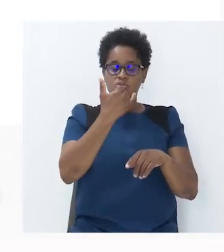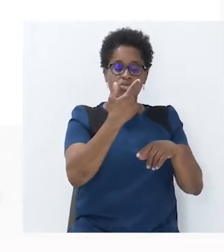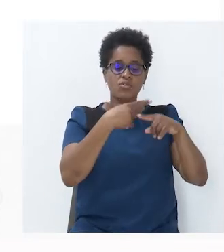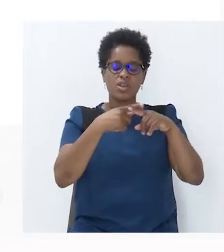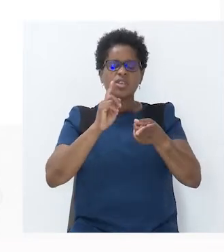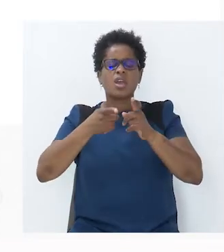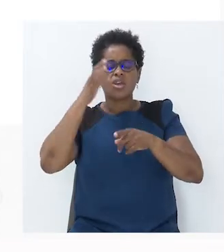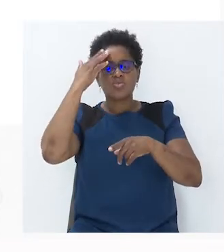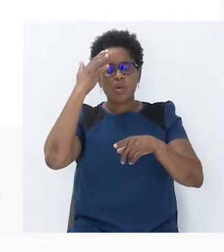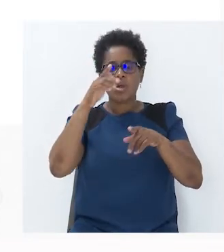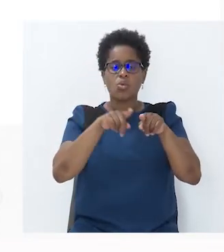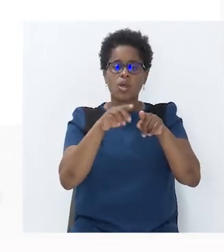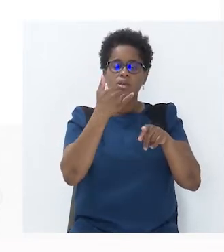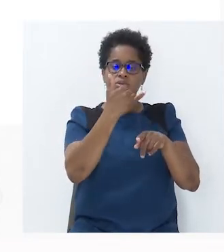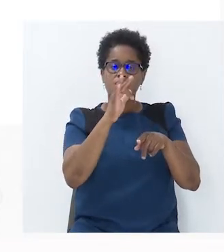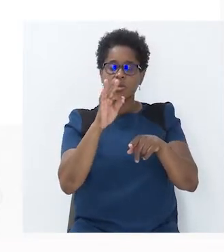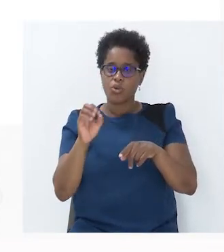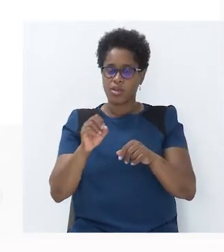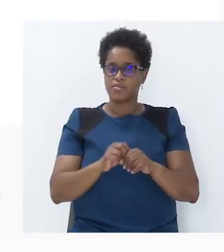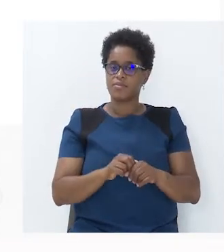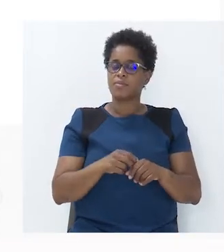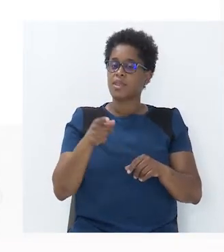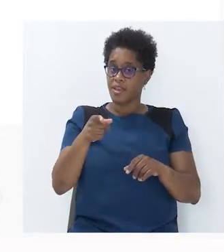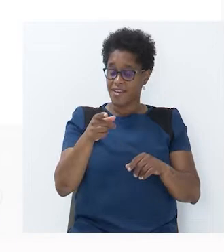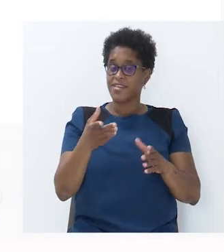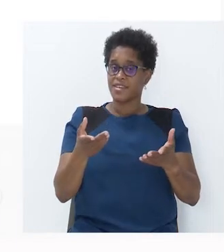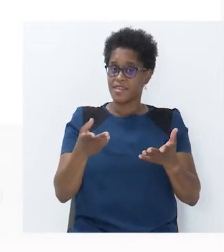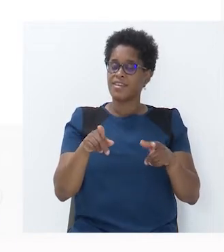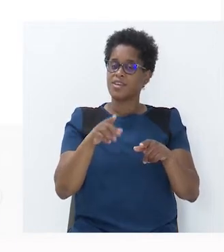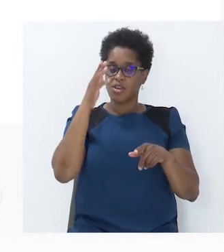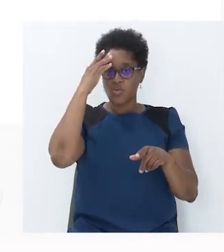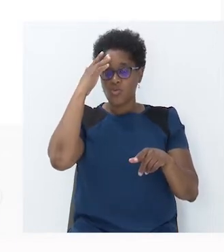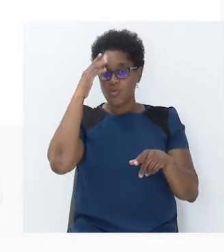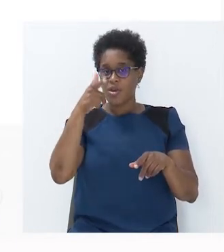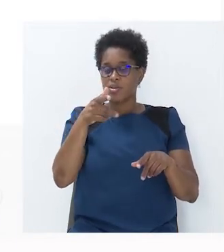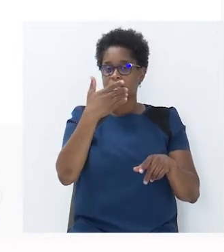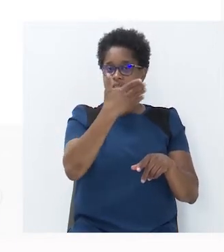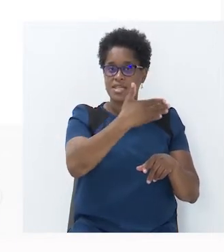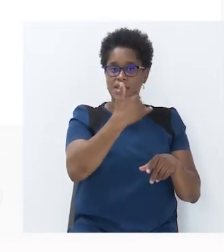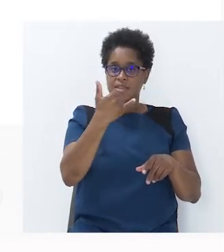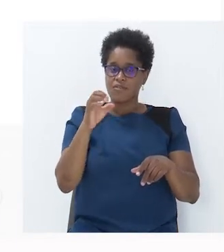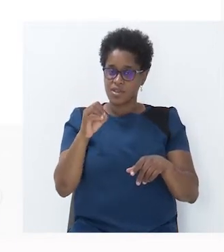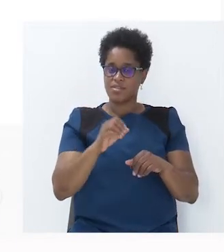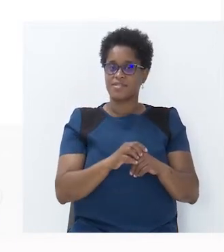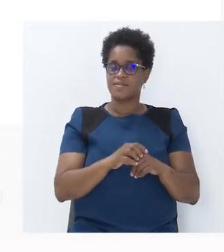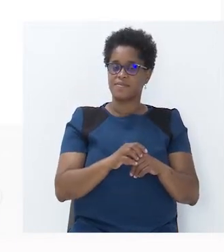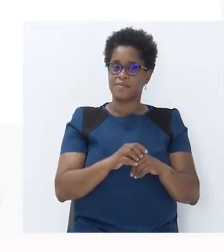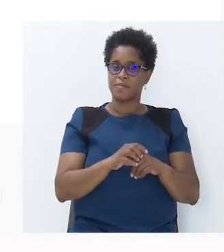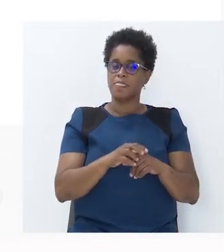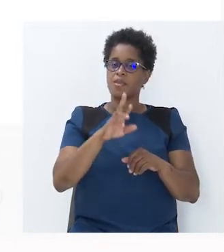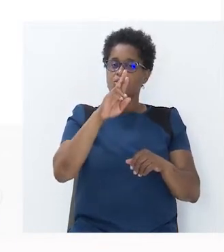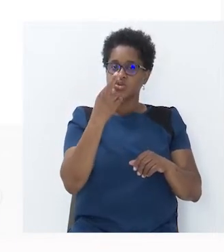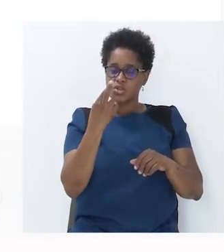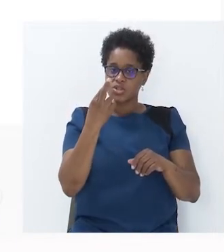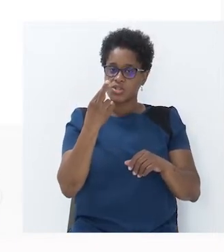é igual a 240? Que, neste caso, é o número 120. Ou seja, o X